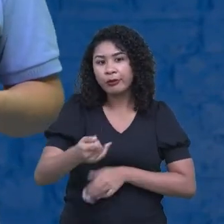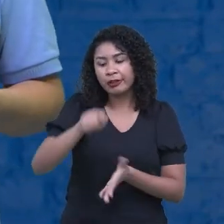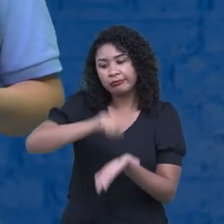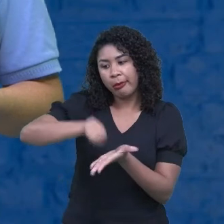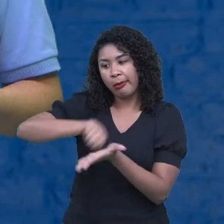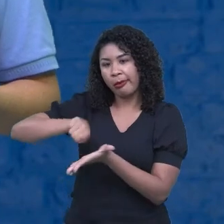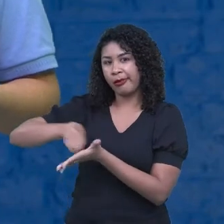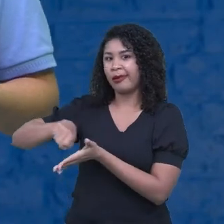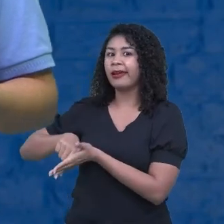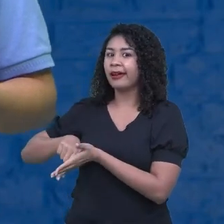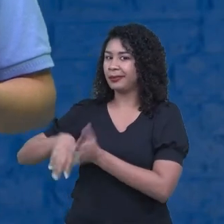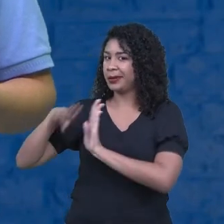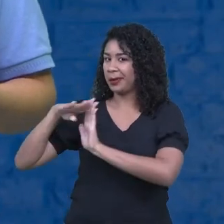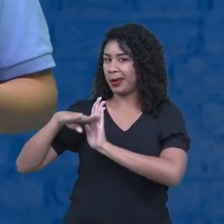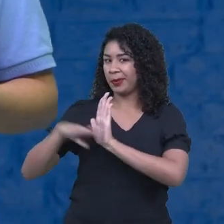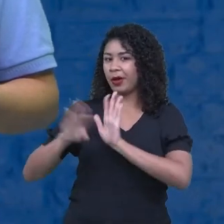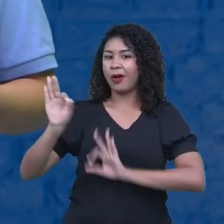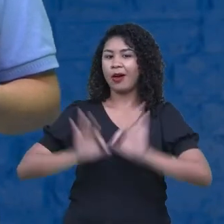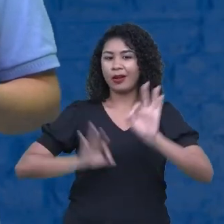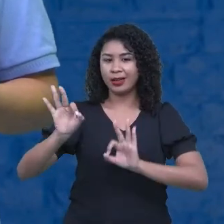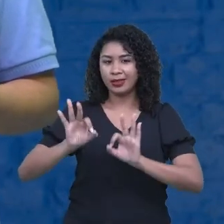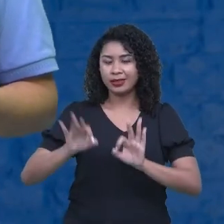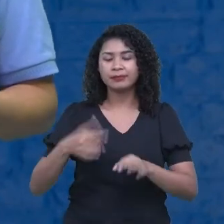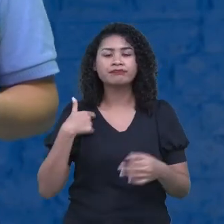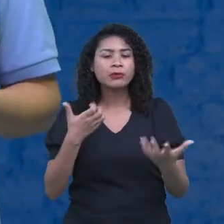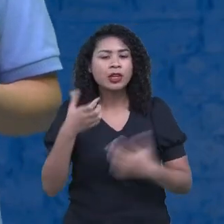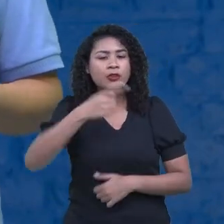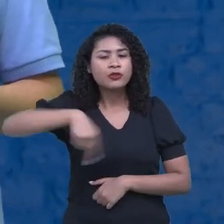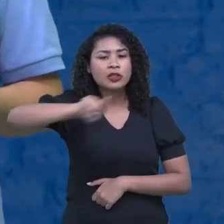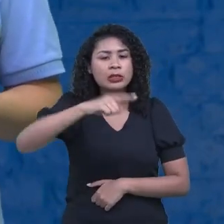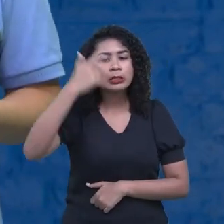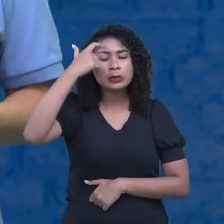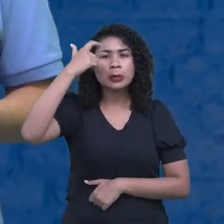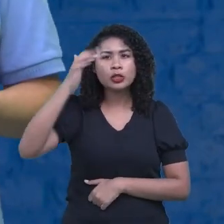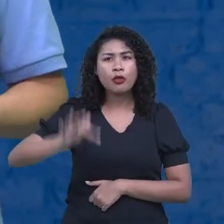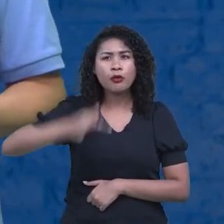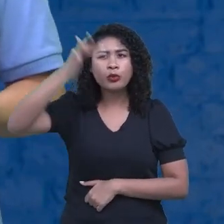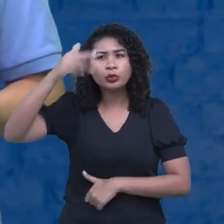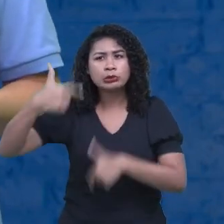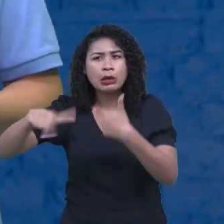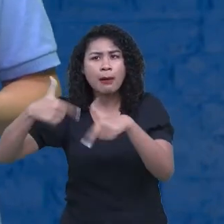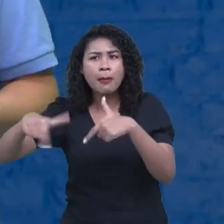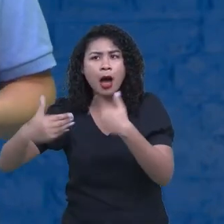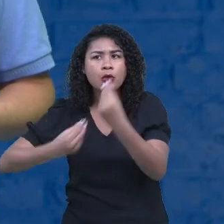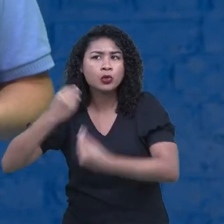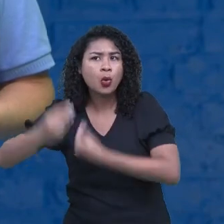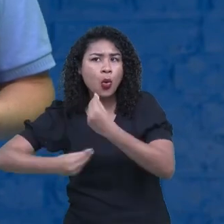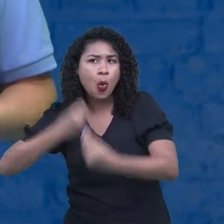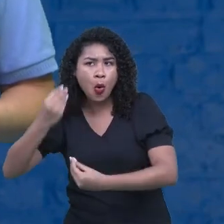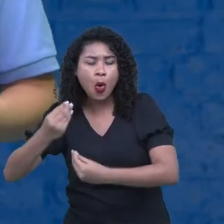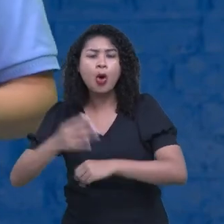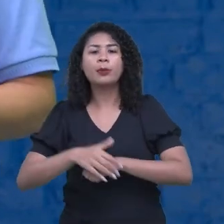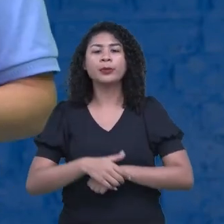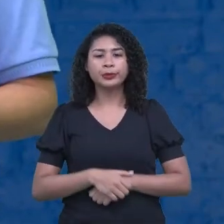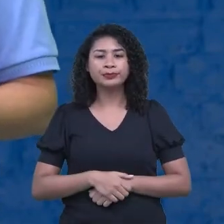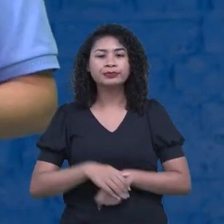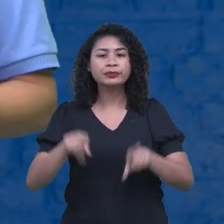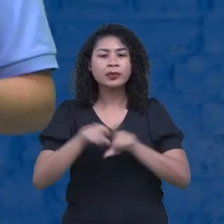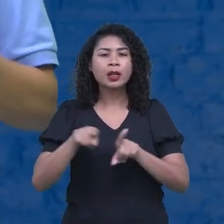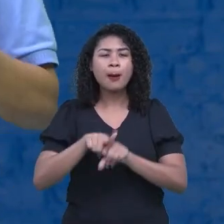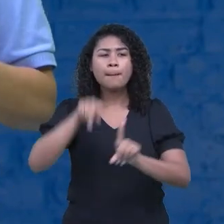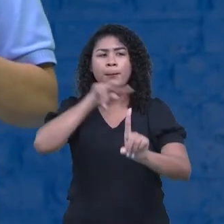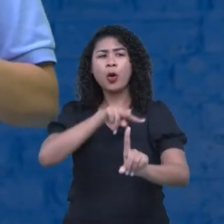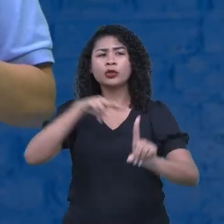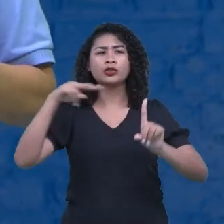vida profissional, pensando em quê? Na empregabilidade, no empreendedorismo, numa visão muito mais ampla,